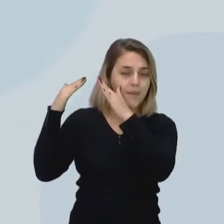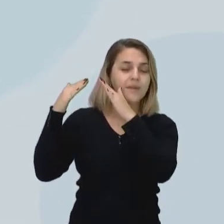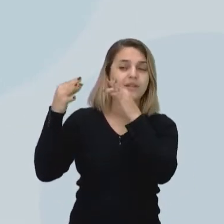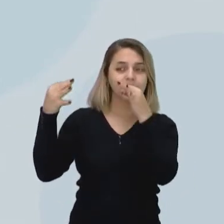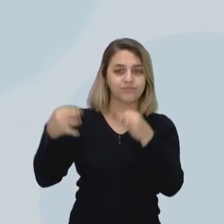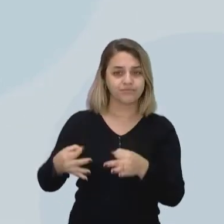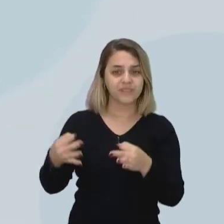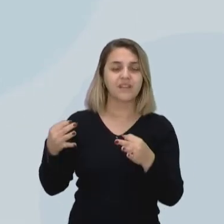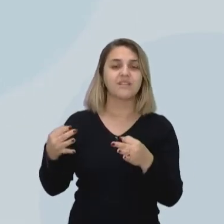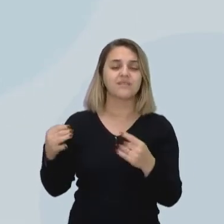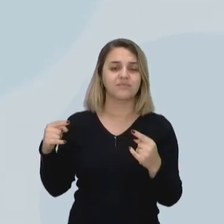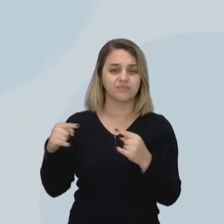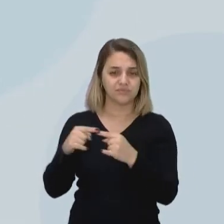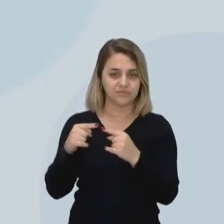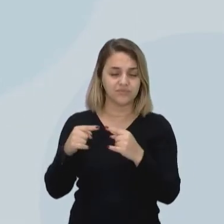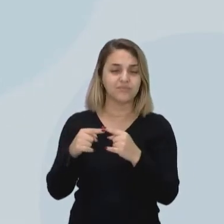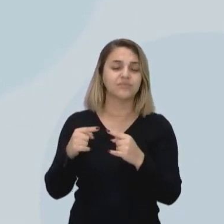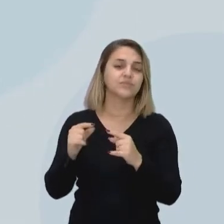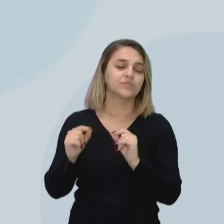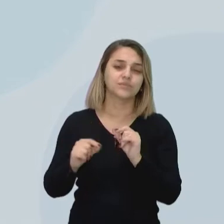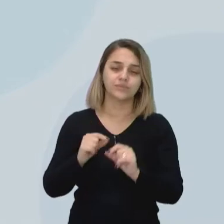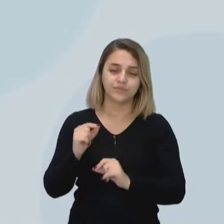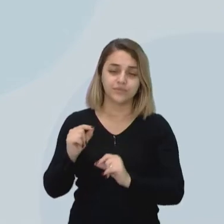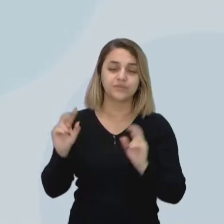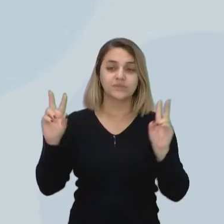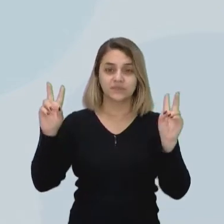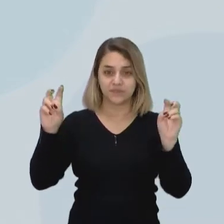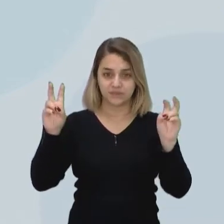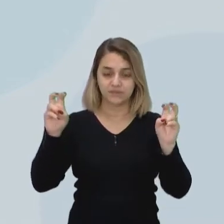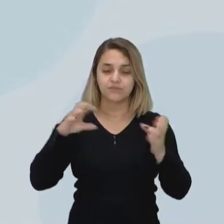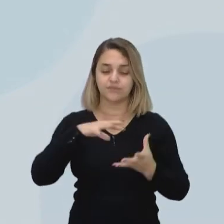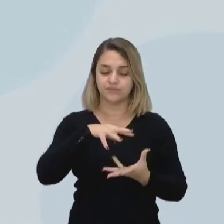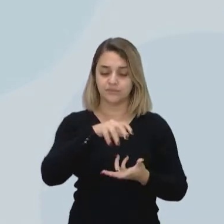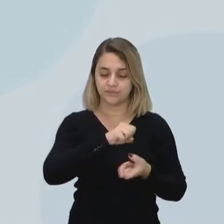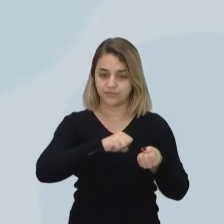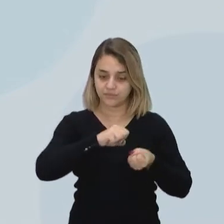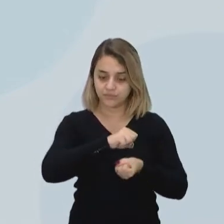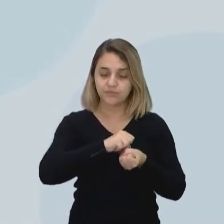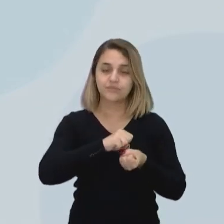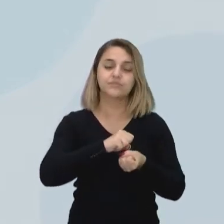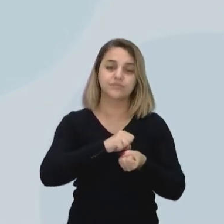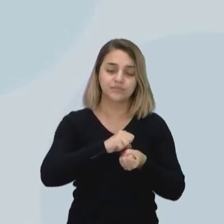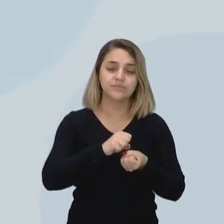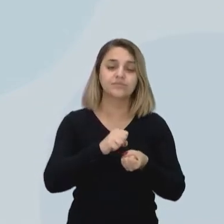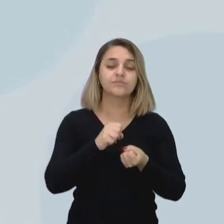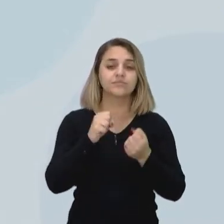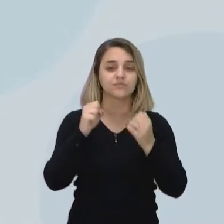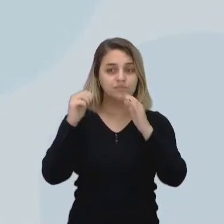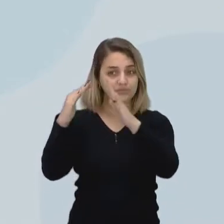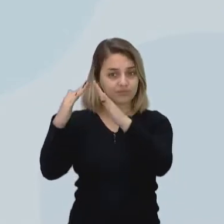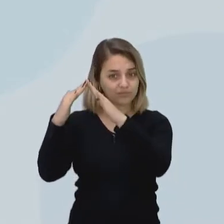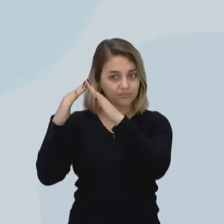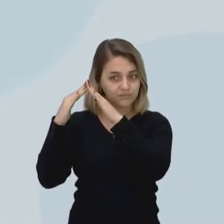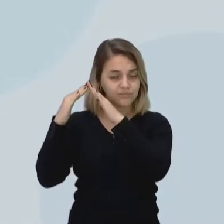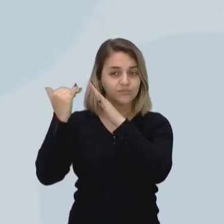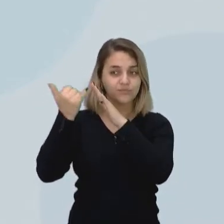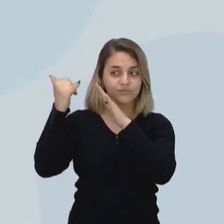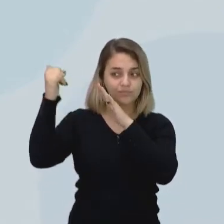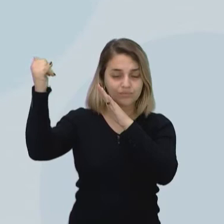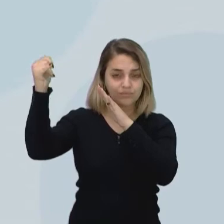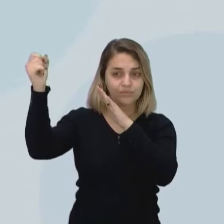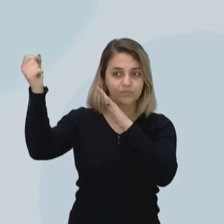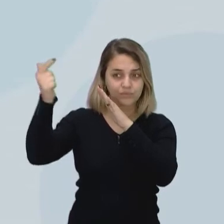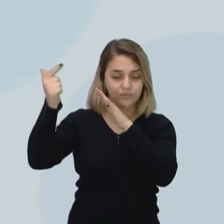adequado à questão da sustentabilidade. Então, a energia também, assim como a água,